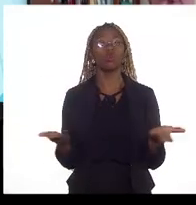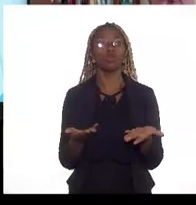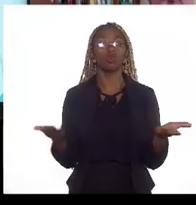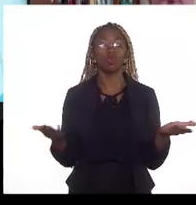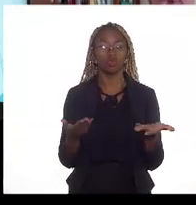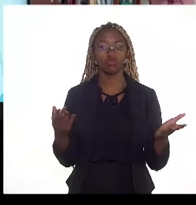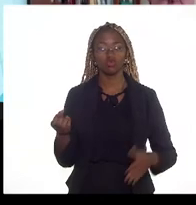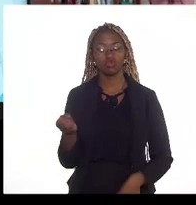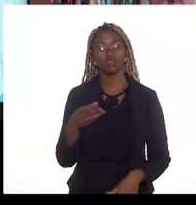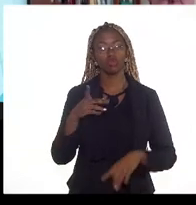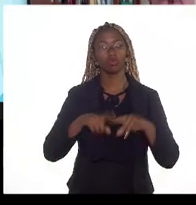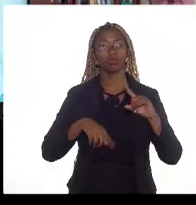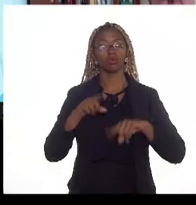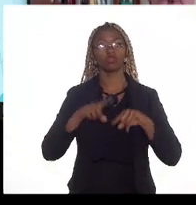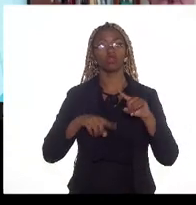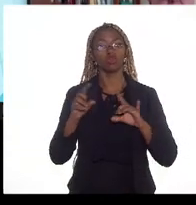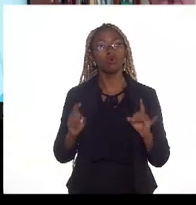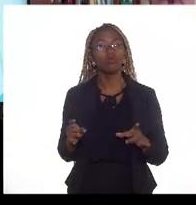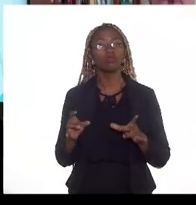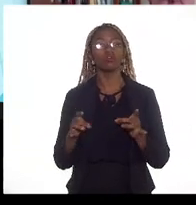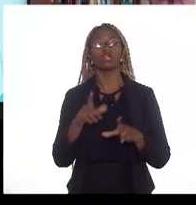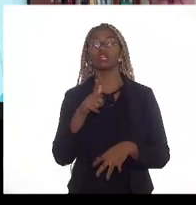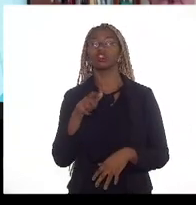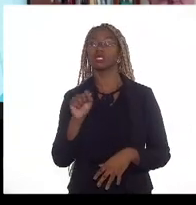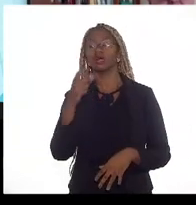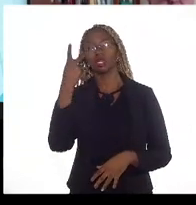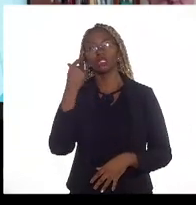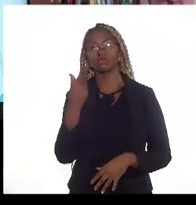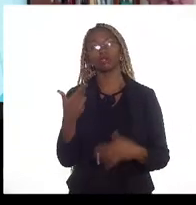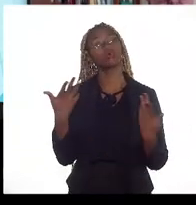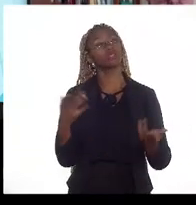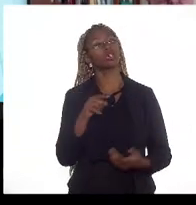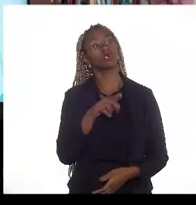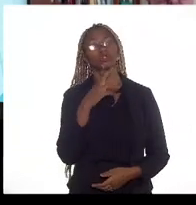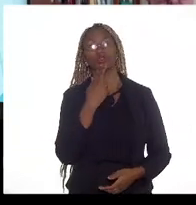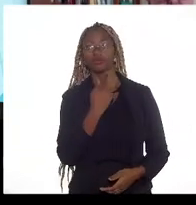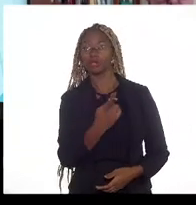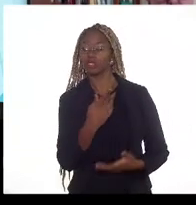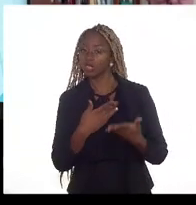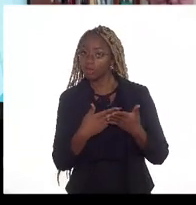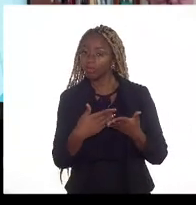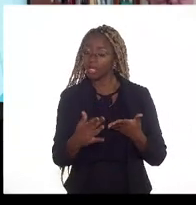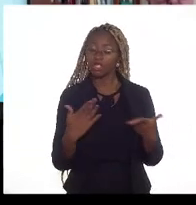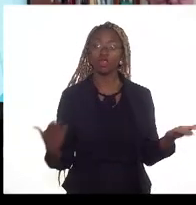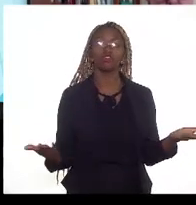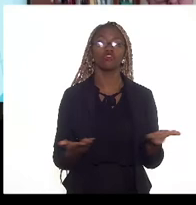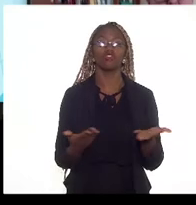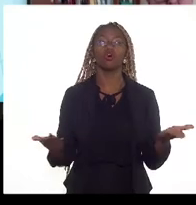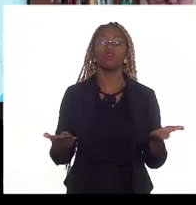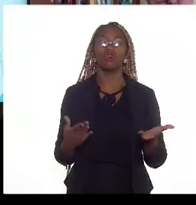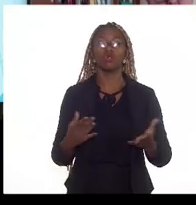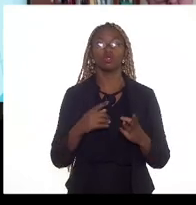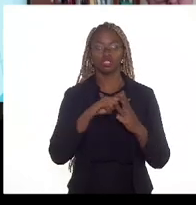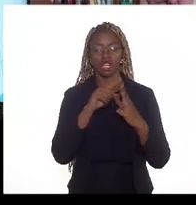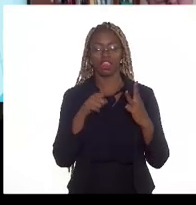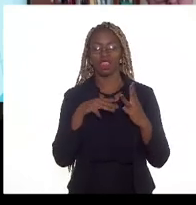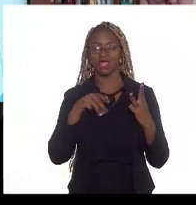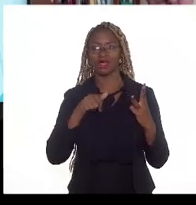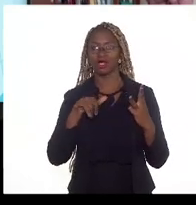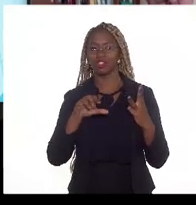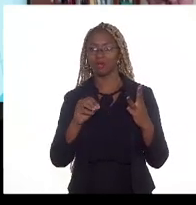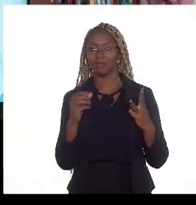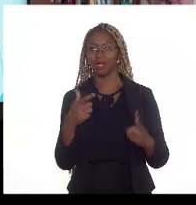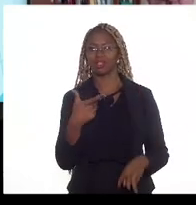novo produto de venda de gás natural então ela está dizendo que a partir de hoje 3 de maio de